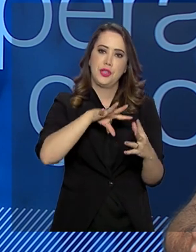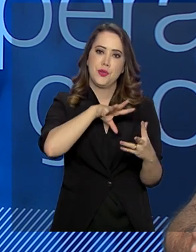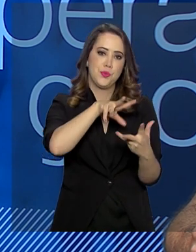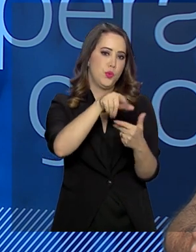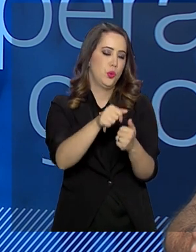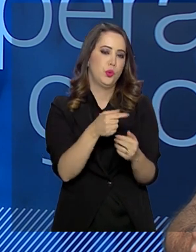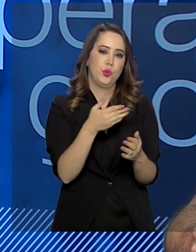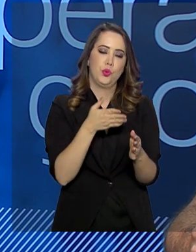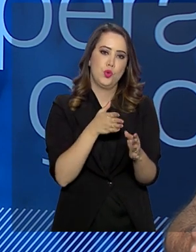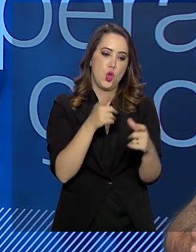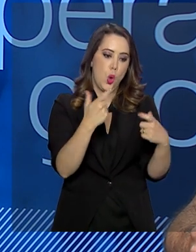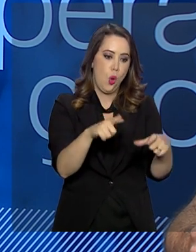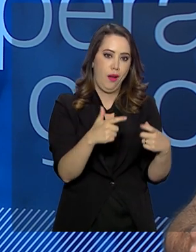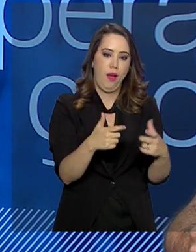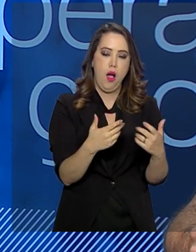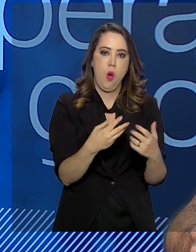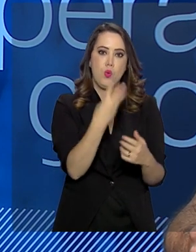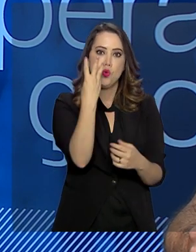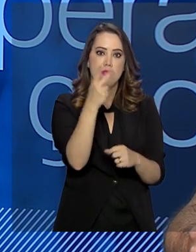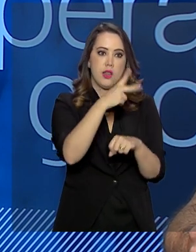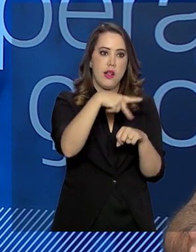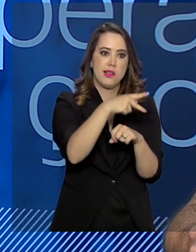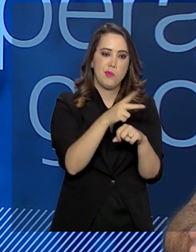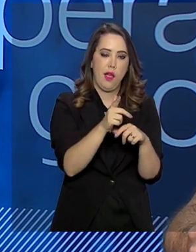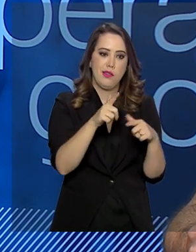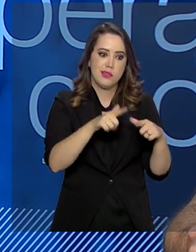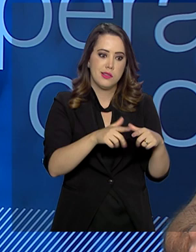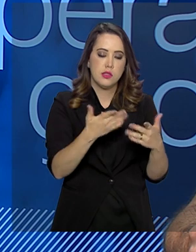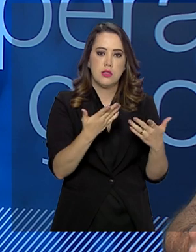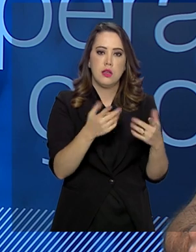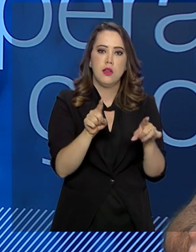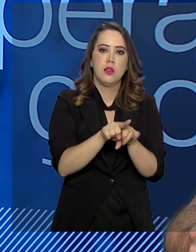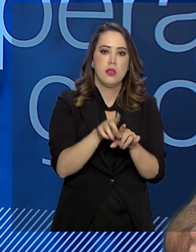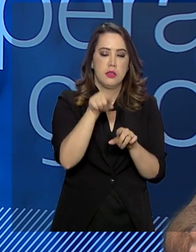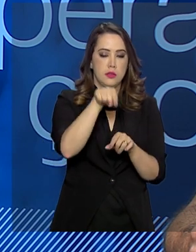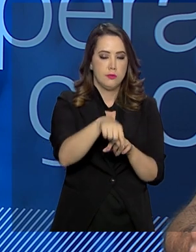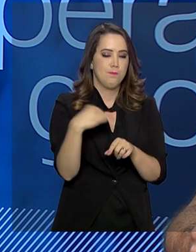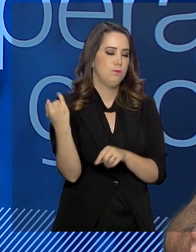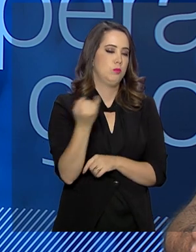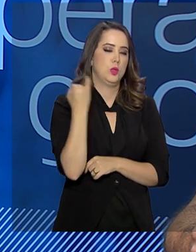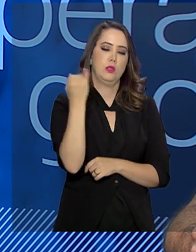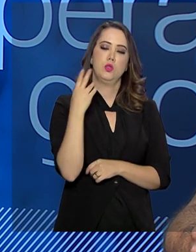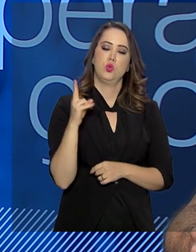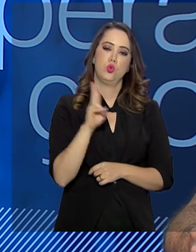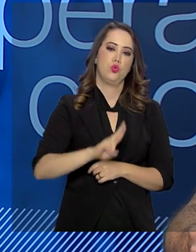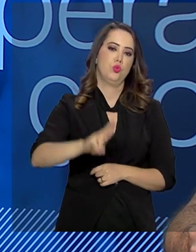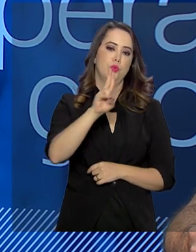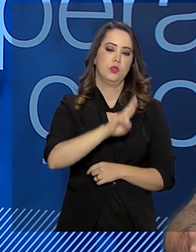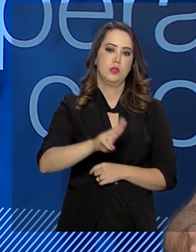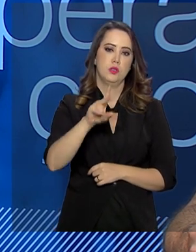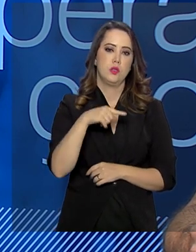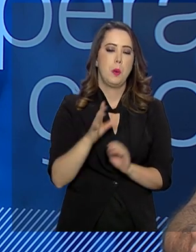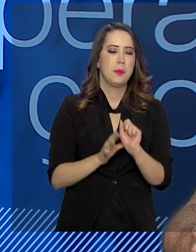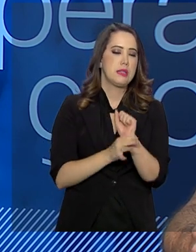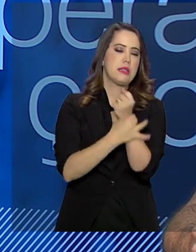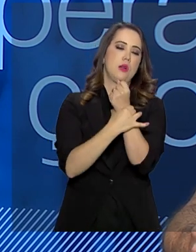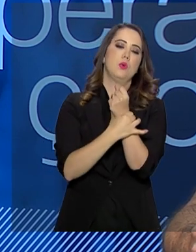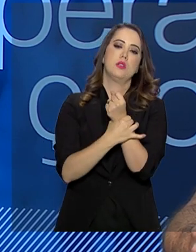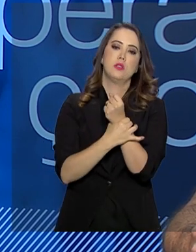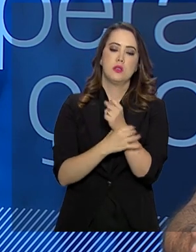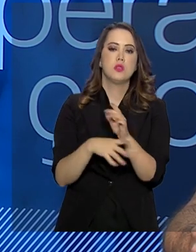todo ali naquela área, e que o Fusion Center, com certeza, vai ser uma grande ferramenta para a segurança pública,